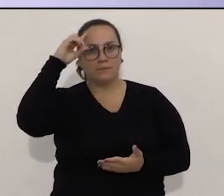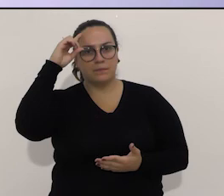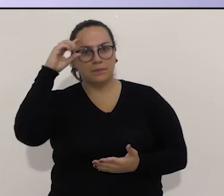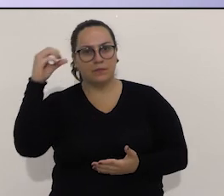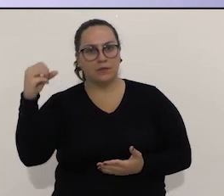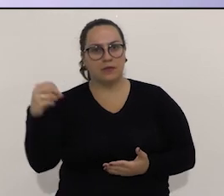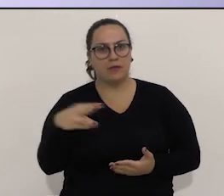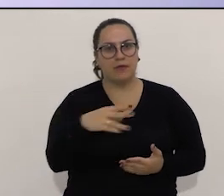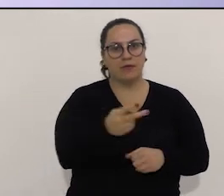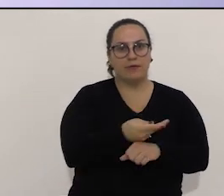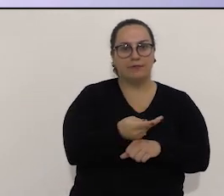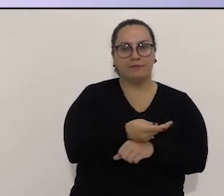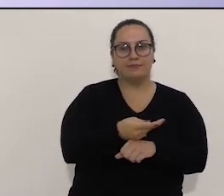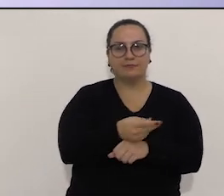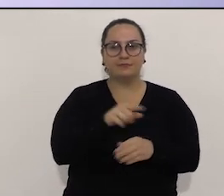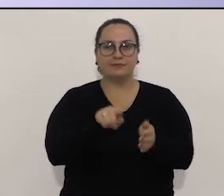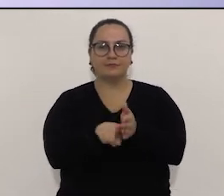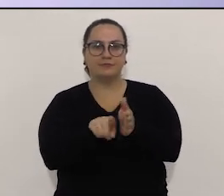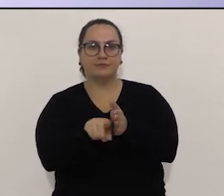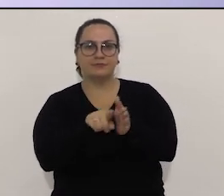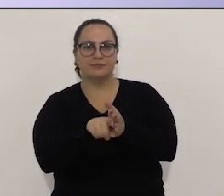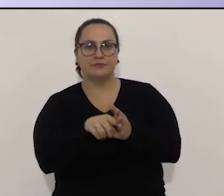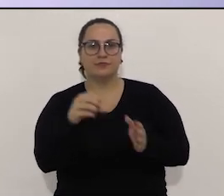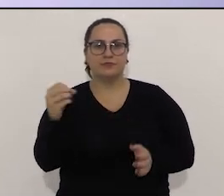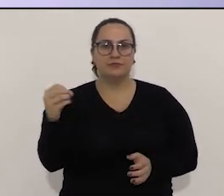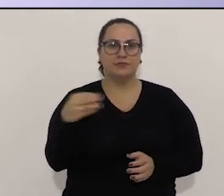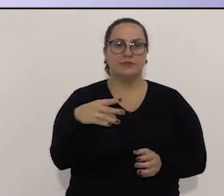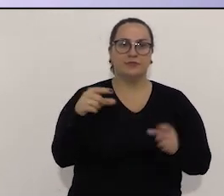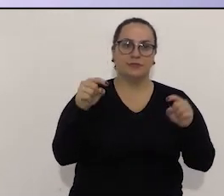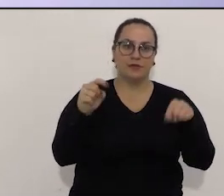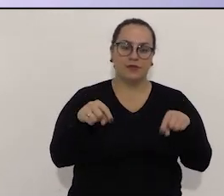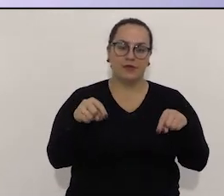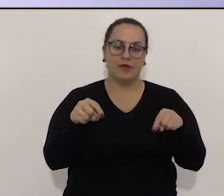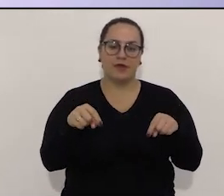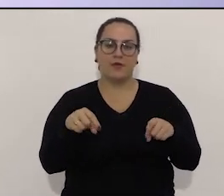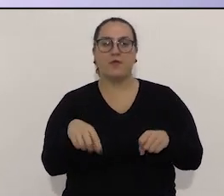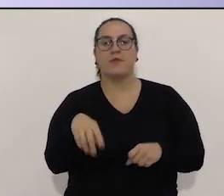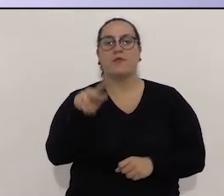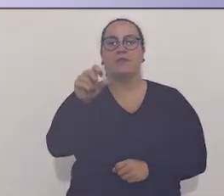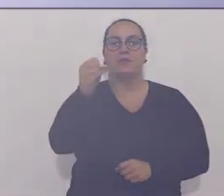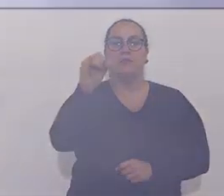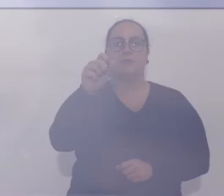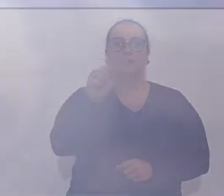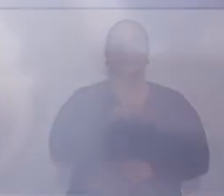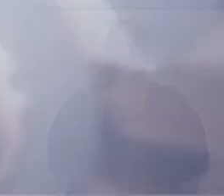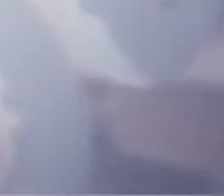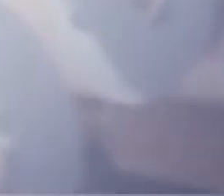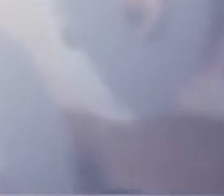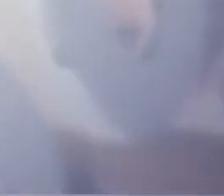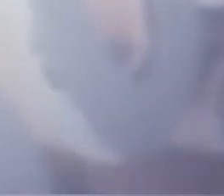com uma nova rodada de perguntas, uma nova entrevista, aqui pela Jovem Pan e pela do Vale TV.